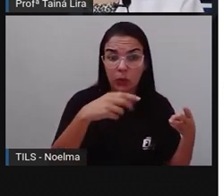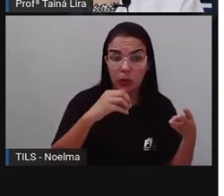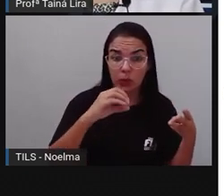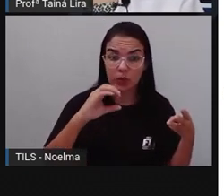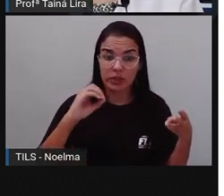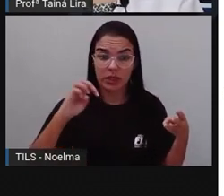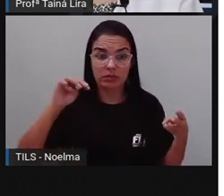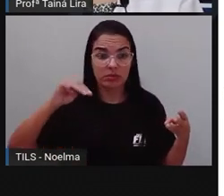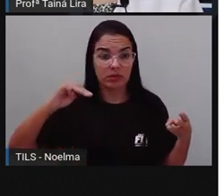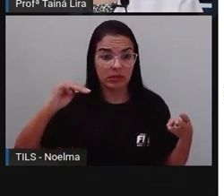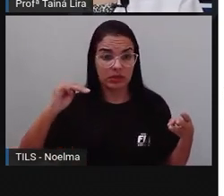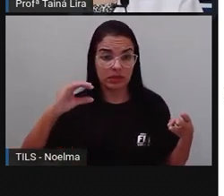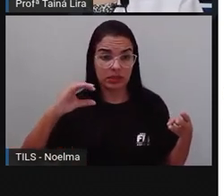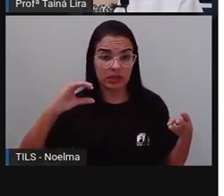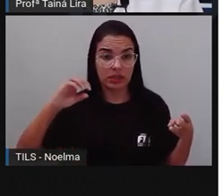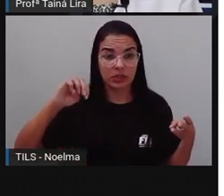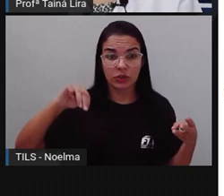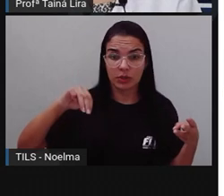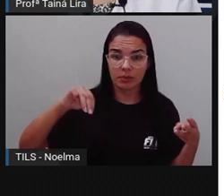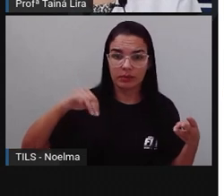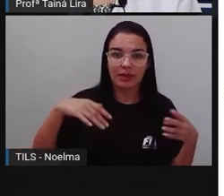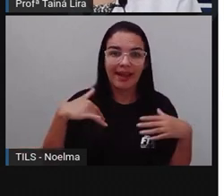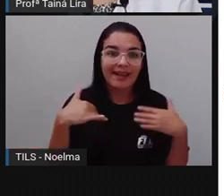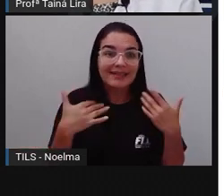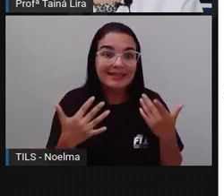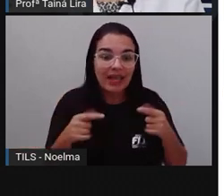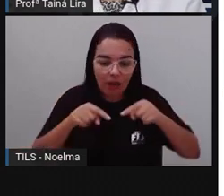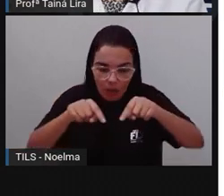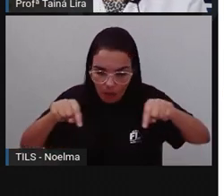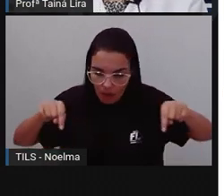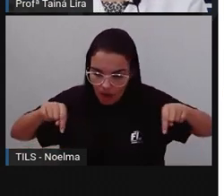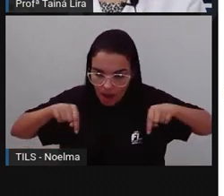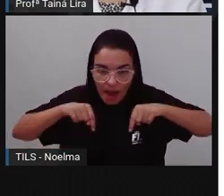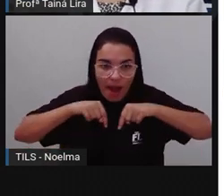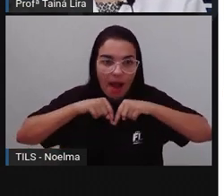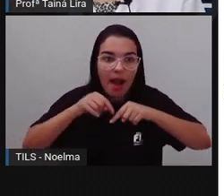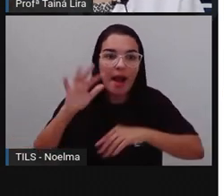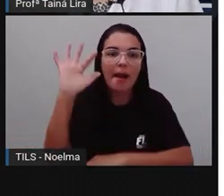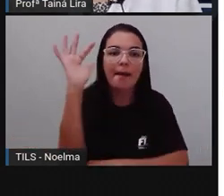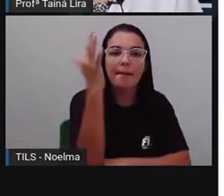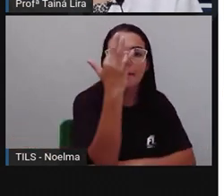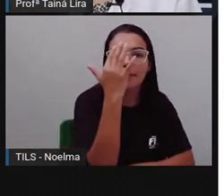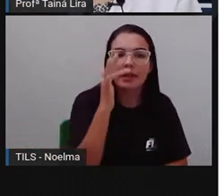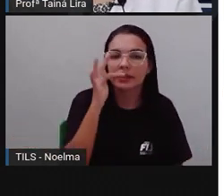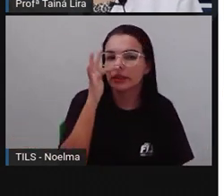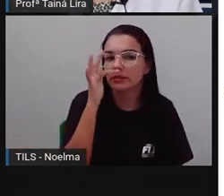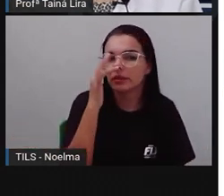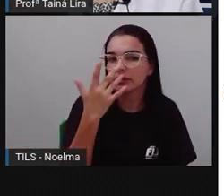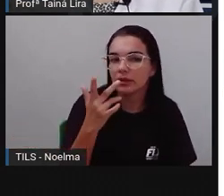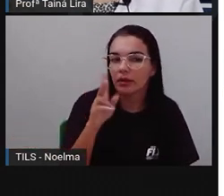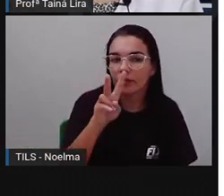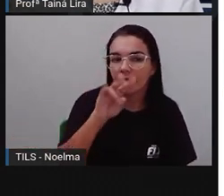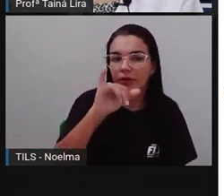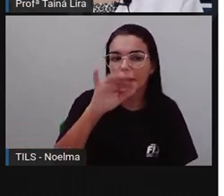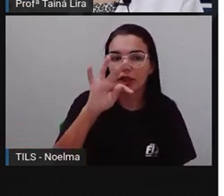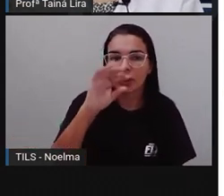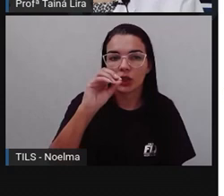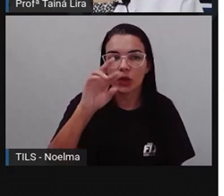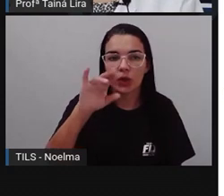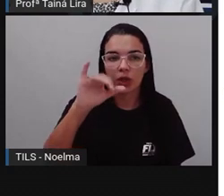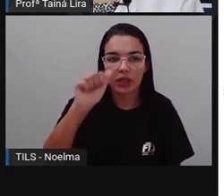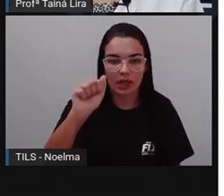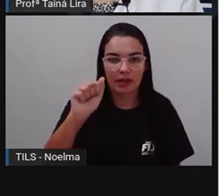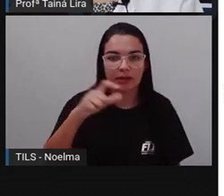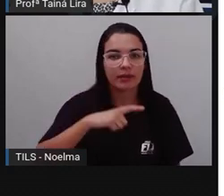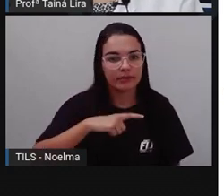A Vitória Régia, ó, Tem 10 centímetros, Então, a planta, Que tem 10 centímetros, Vai ser, né? A